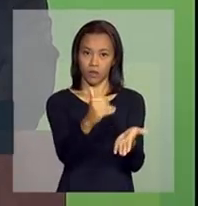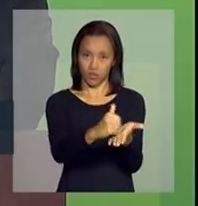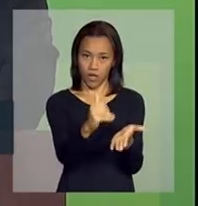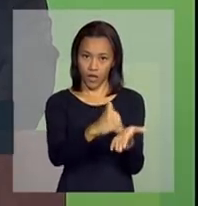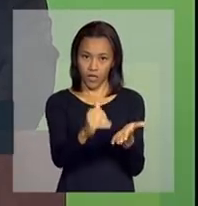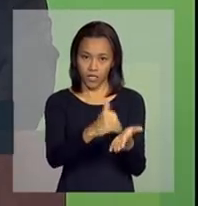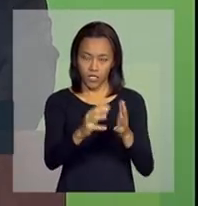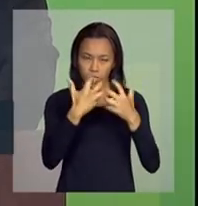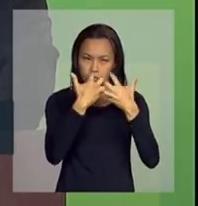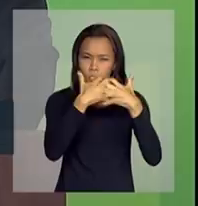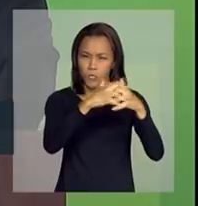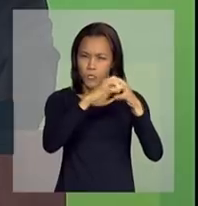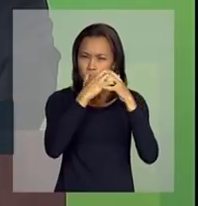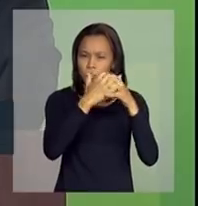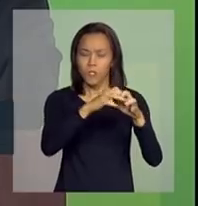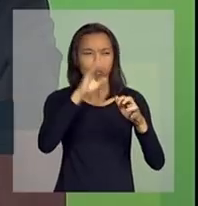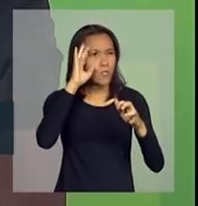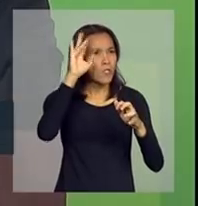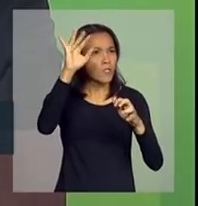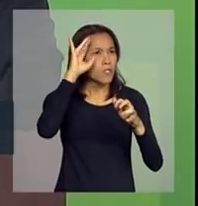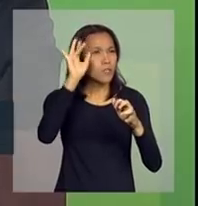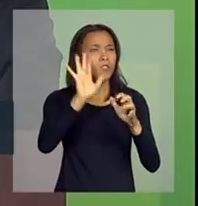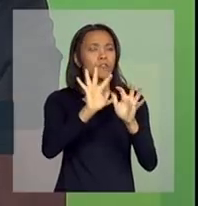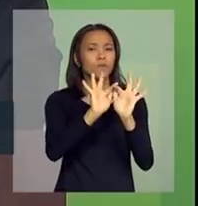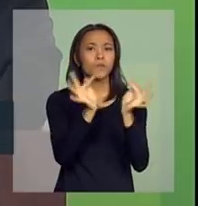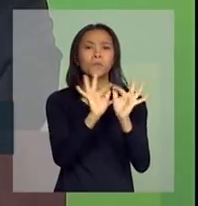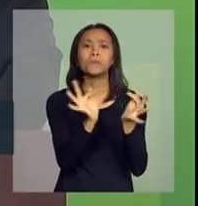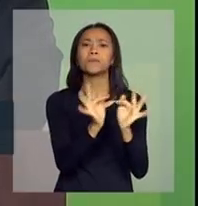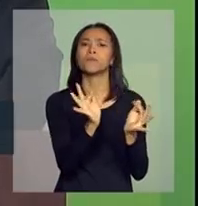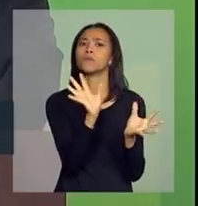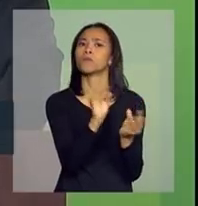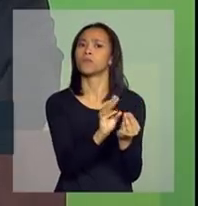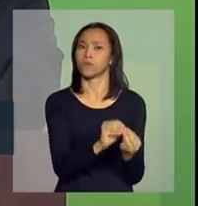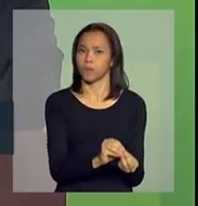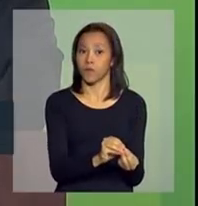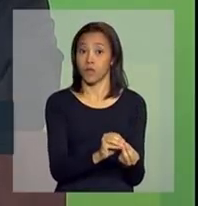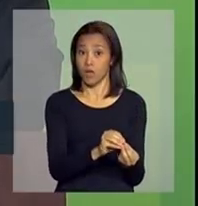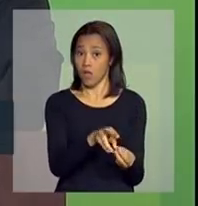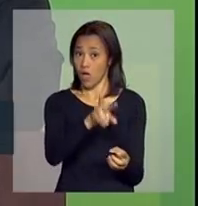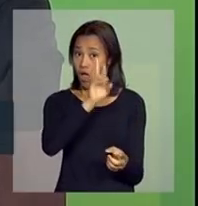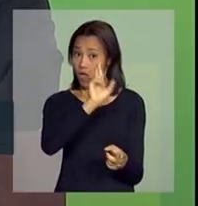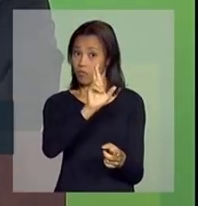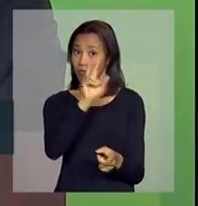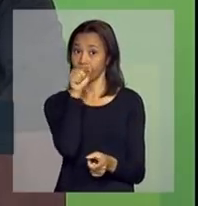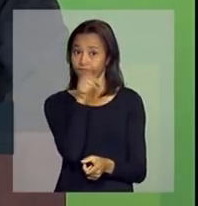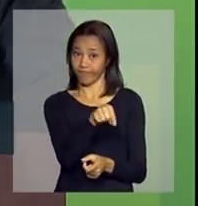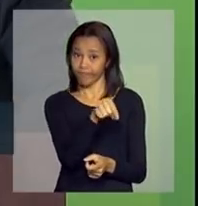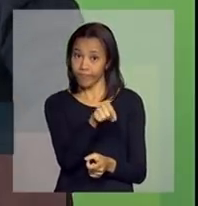de racionalização e simplificação, cuja missão é